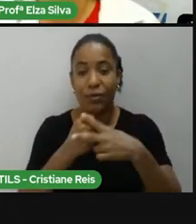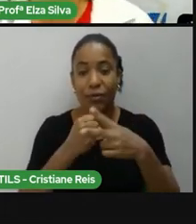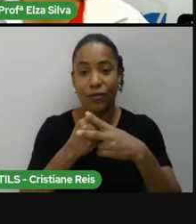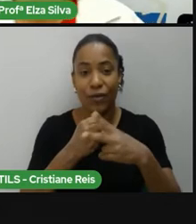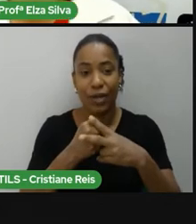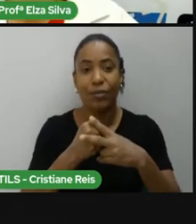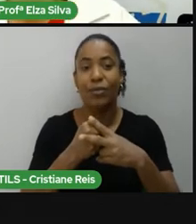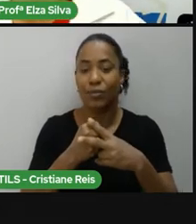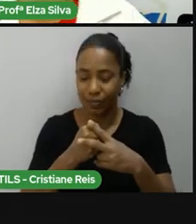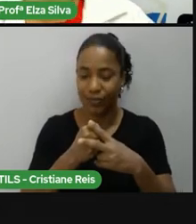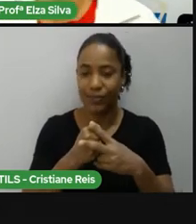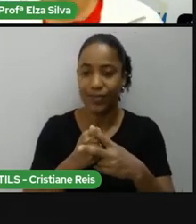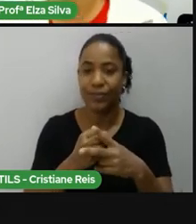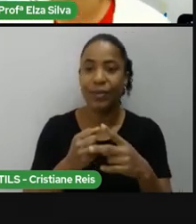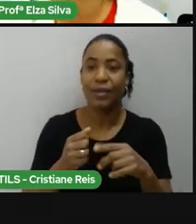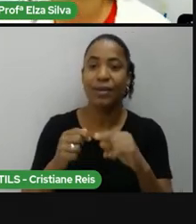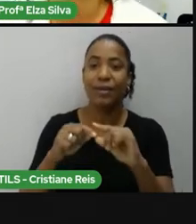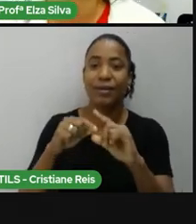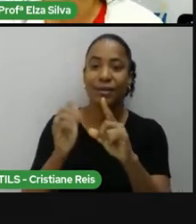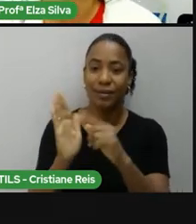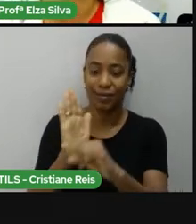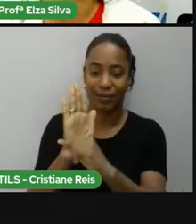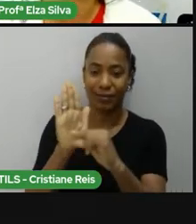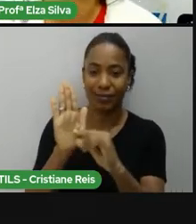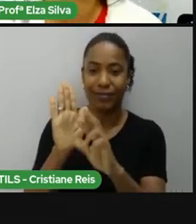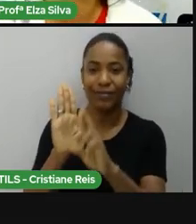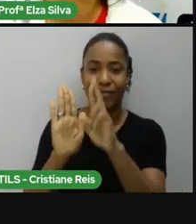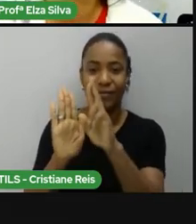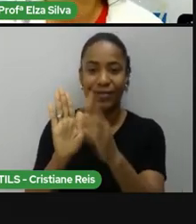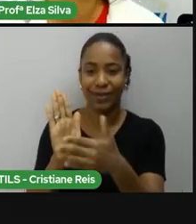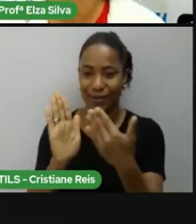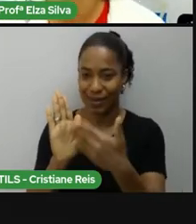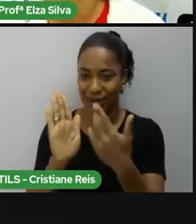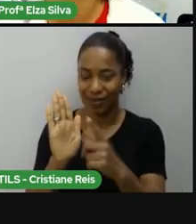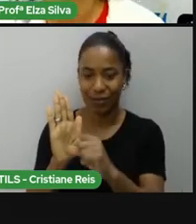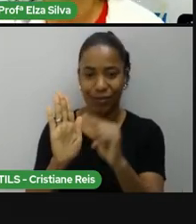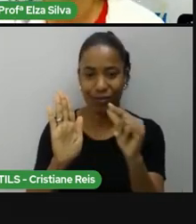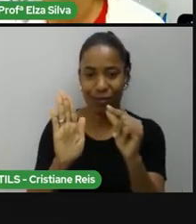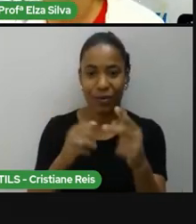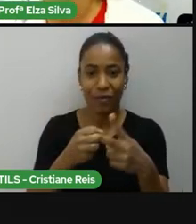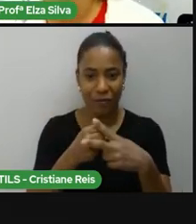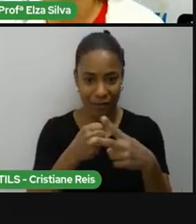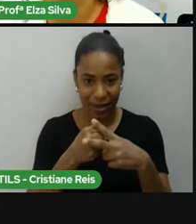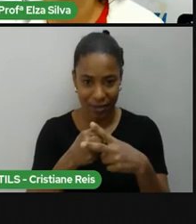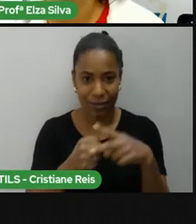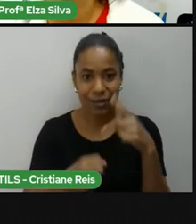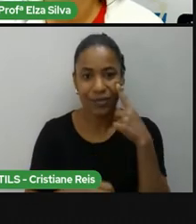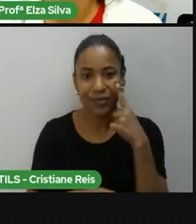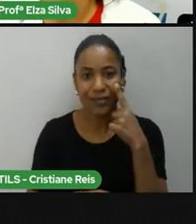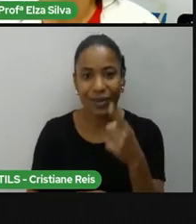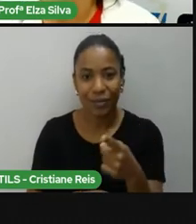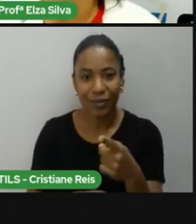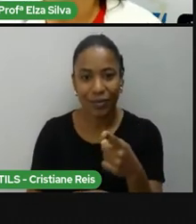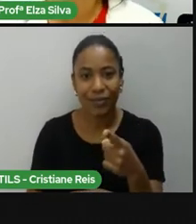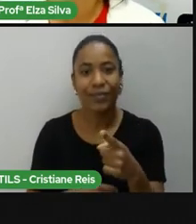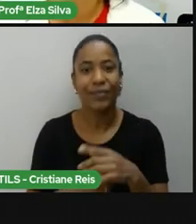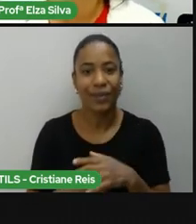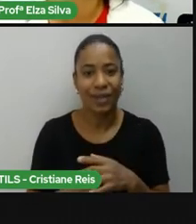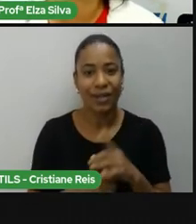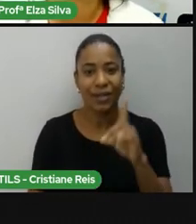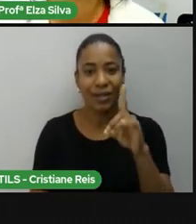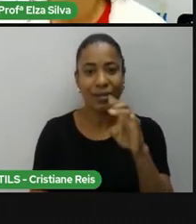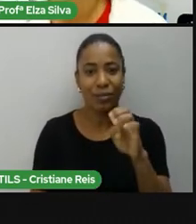retirados da biografia de Tony Mollison To debut Estrear To die